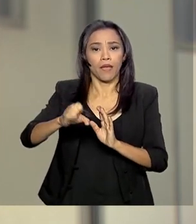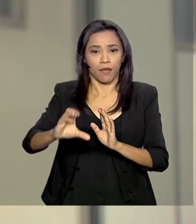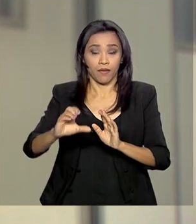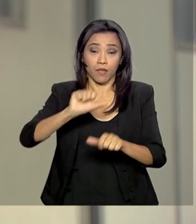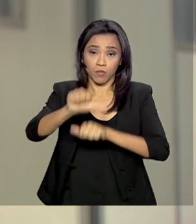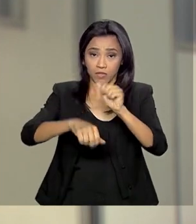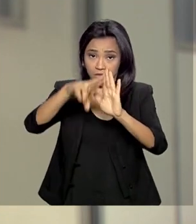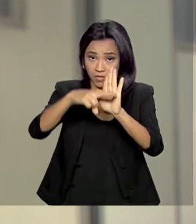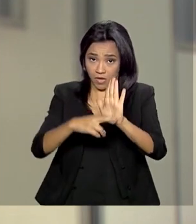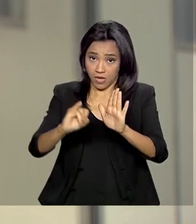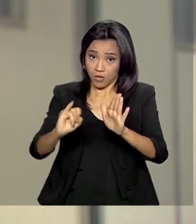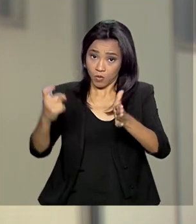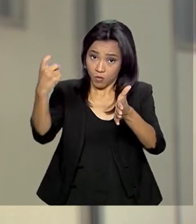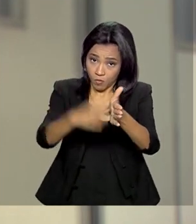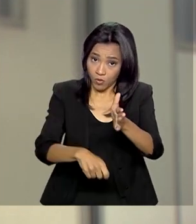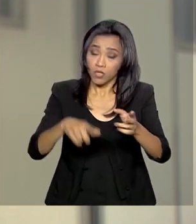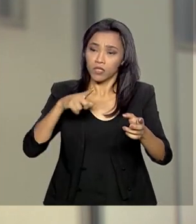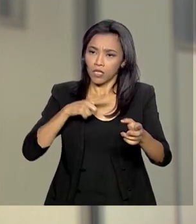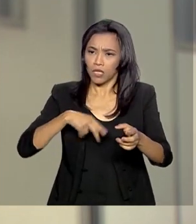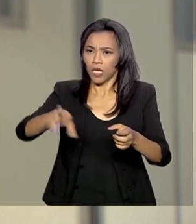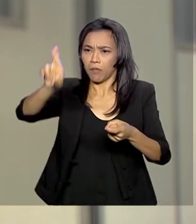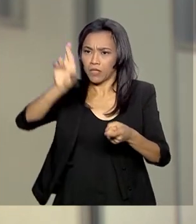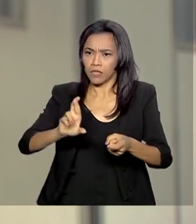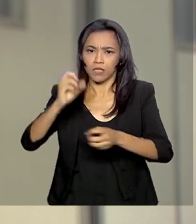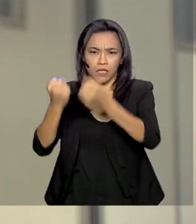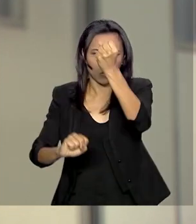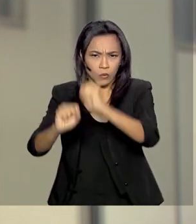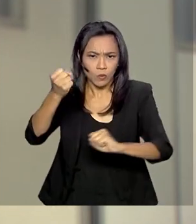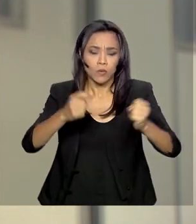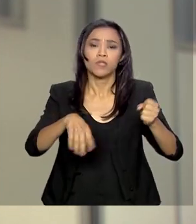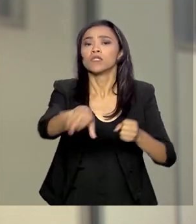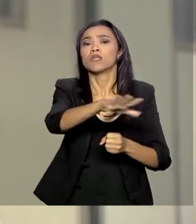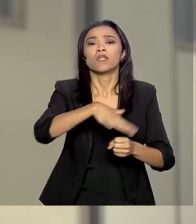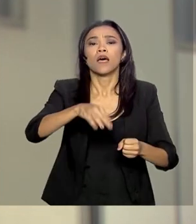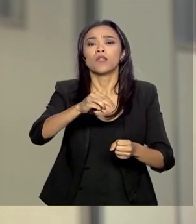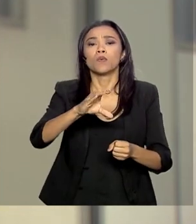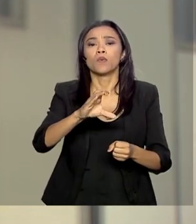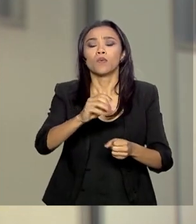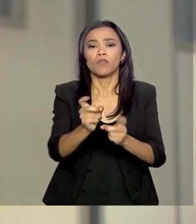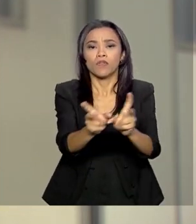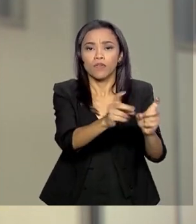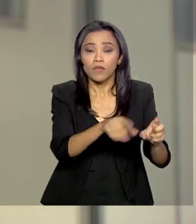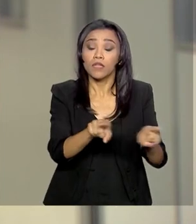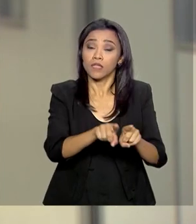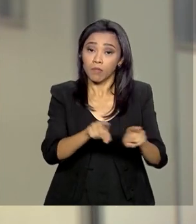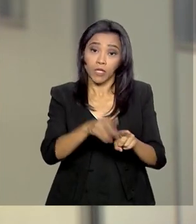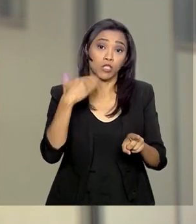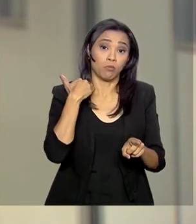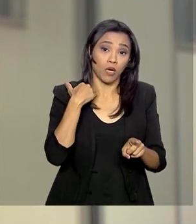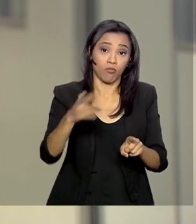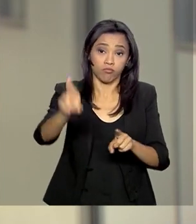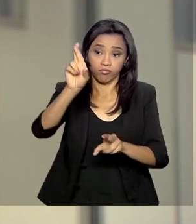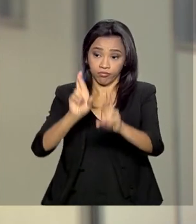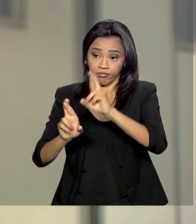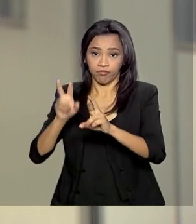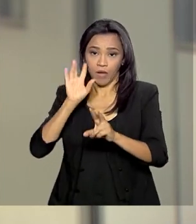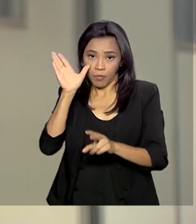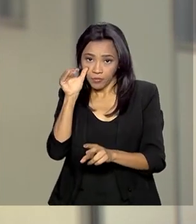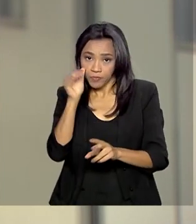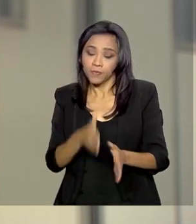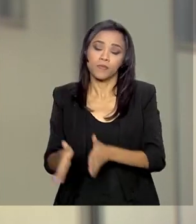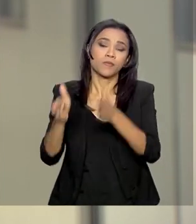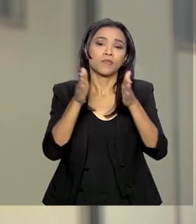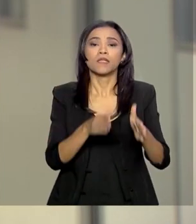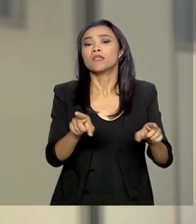com representantes da indústria, comércio, agricultura e bancos. Além disso, o relator da reforma da Previdência na CCJ, senador